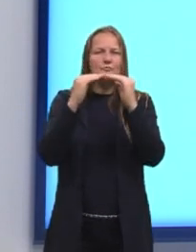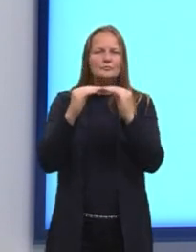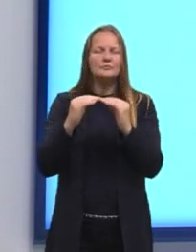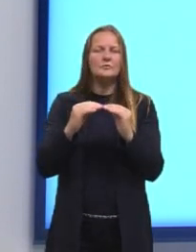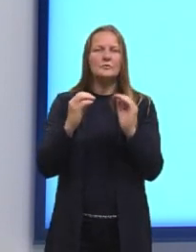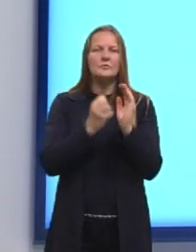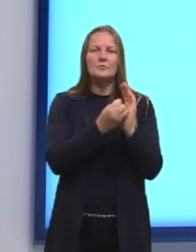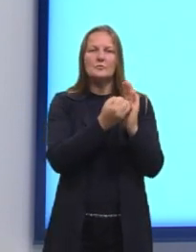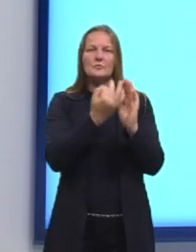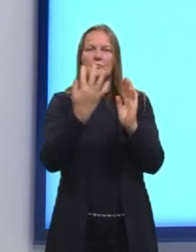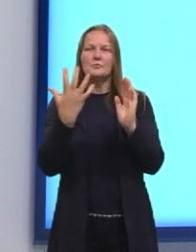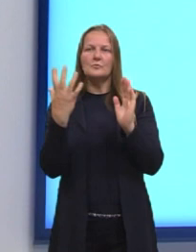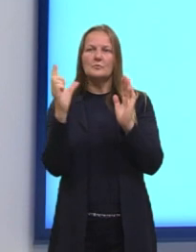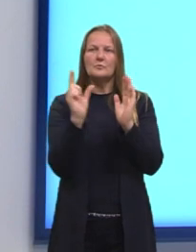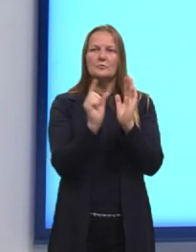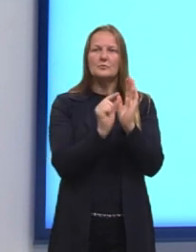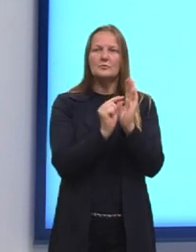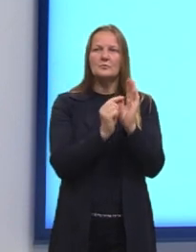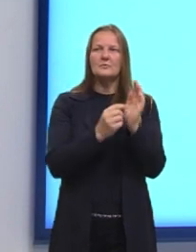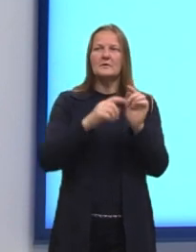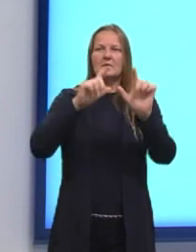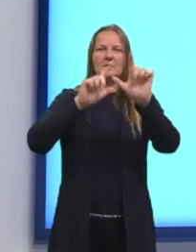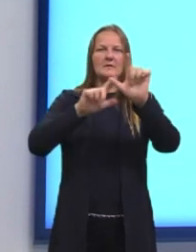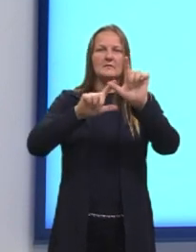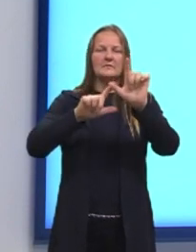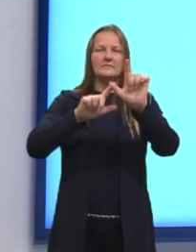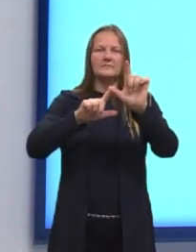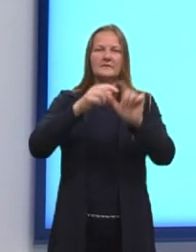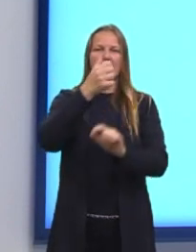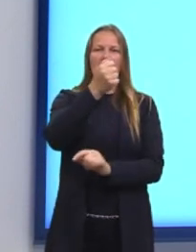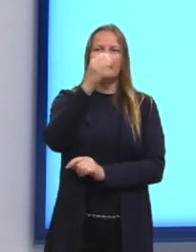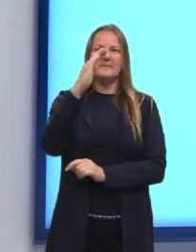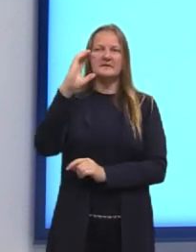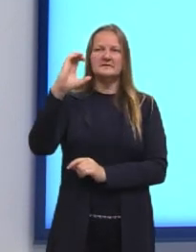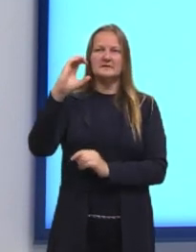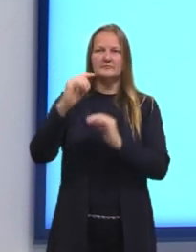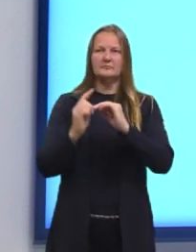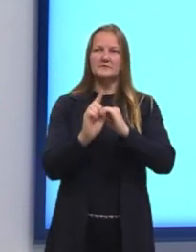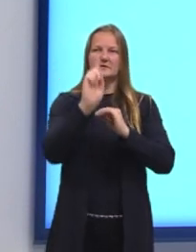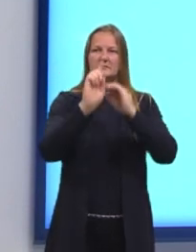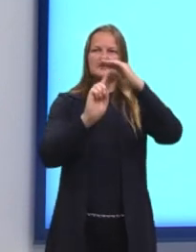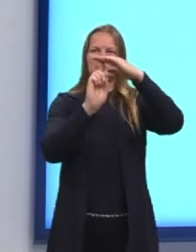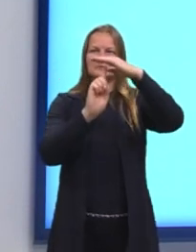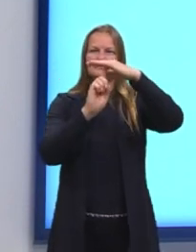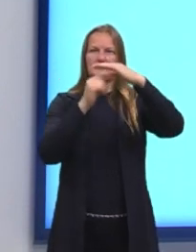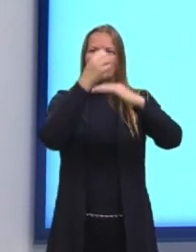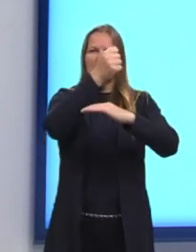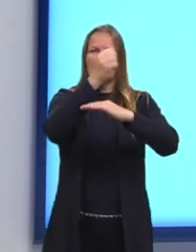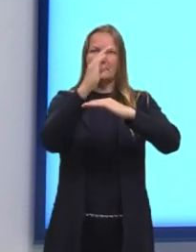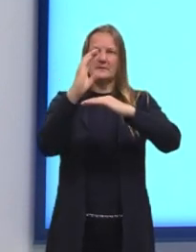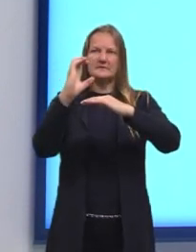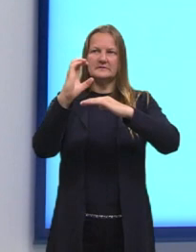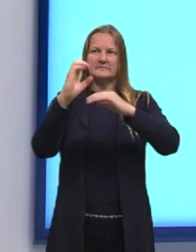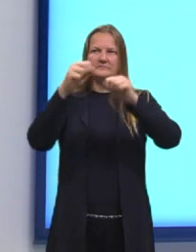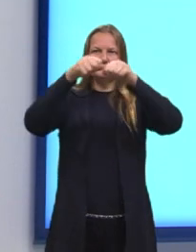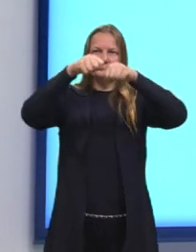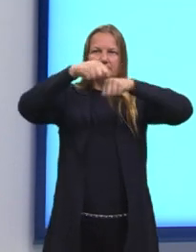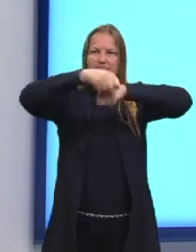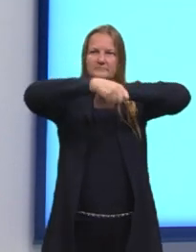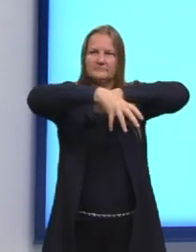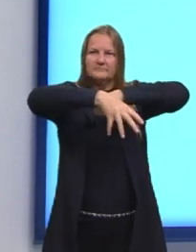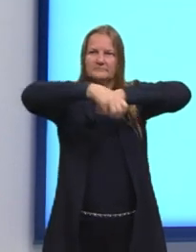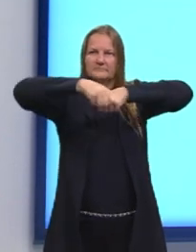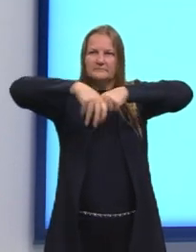imagem? No topo, nós temos aqui as letrinhas A, B e C, né? Caixinhas com as letras. Quando a gente